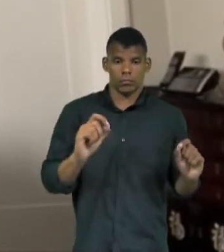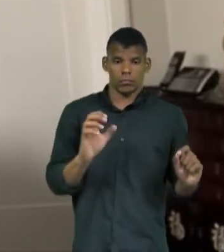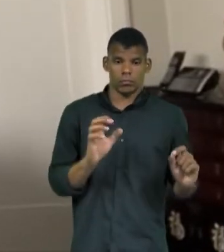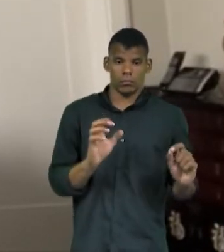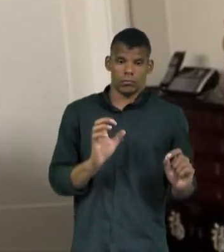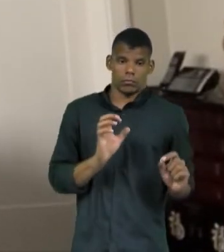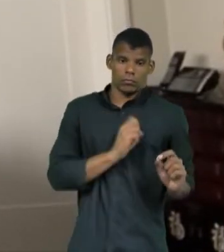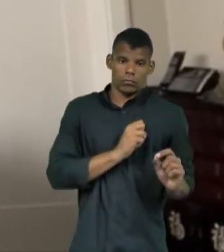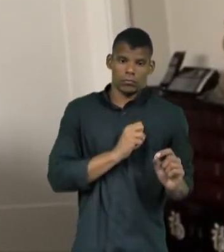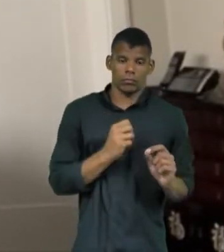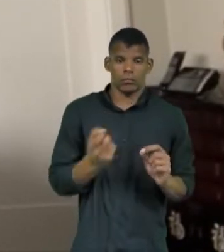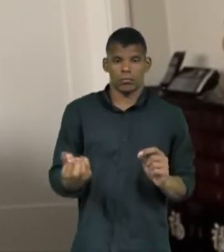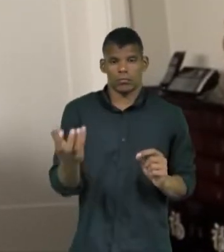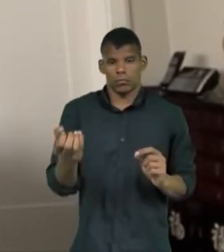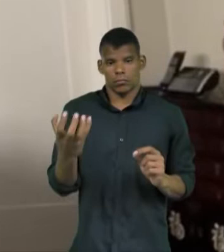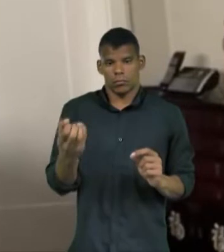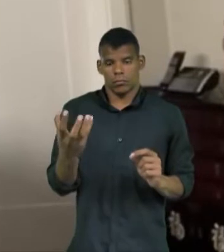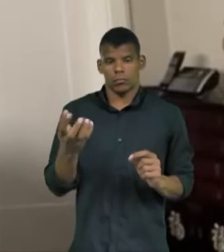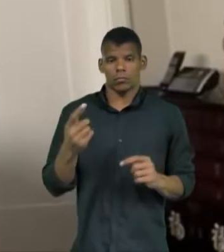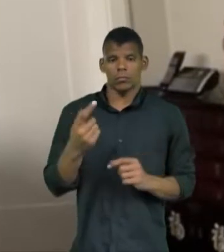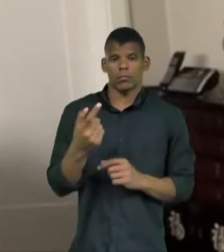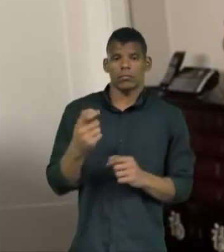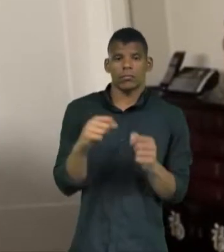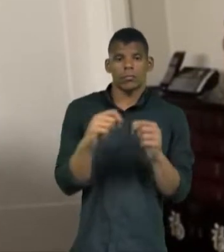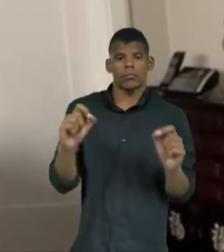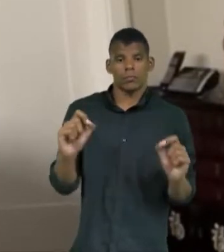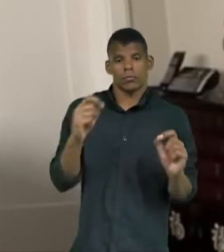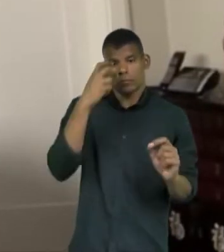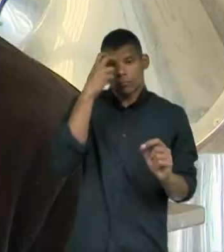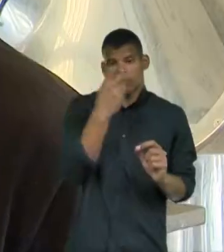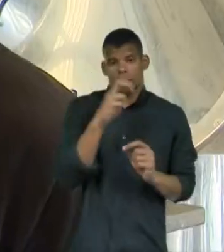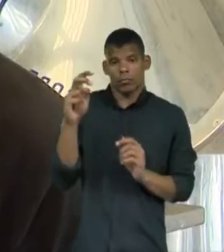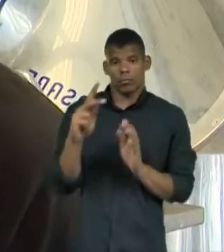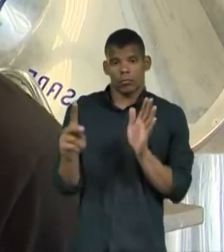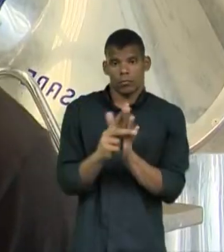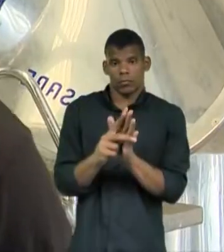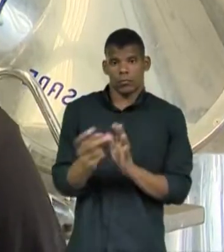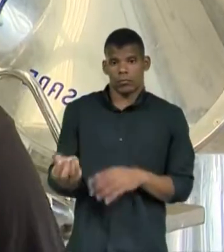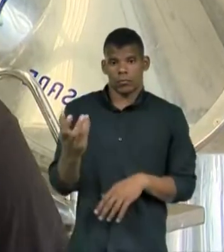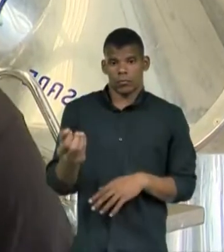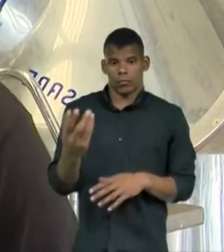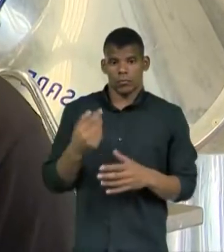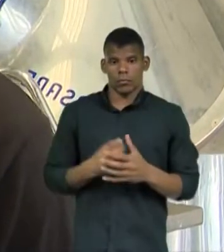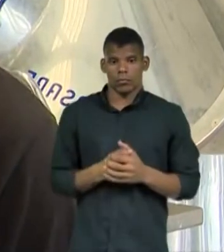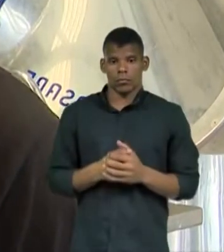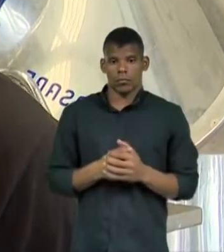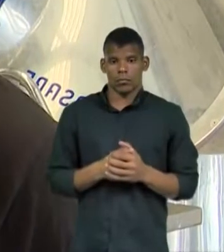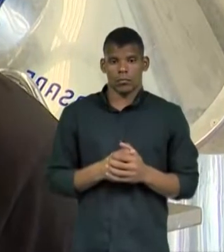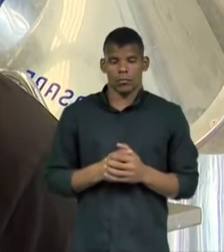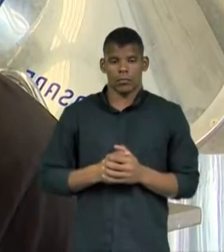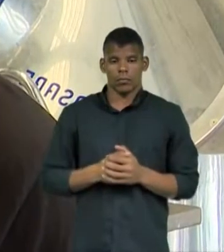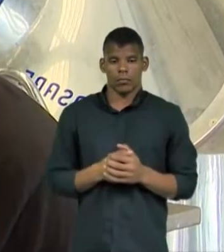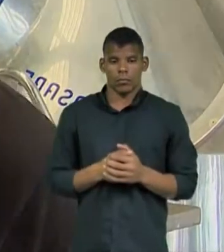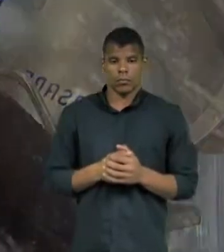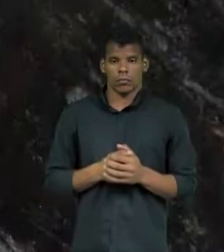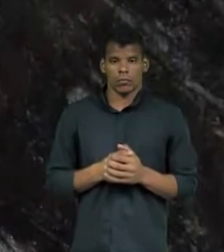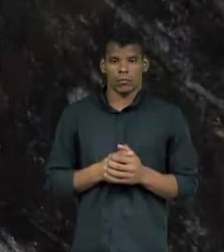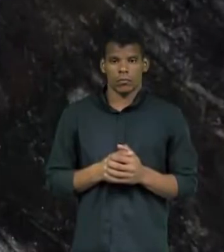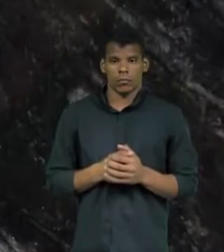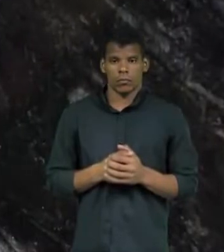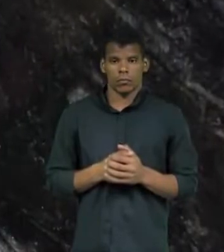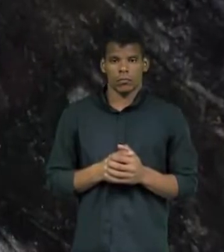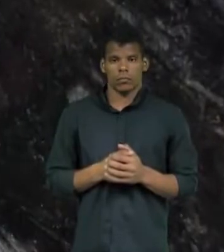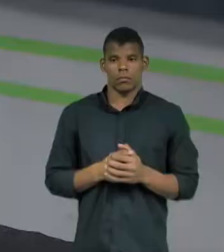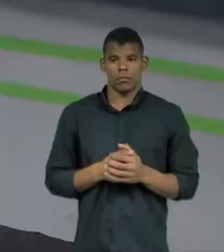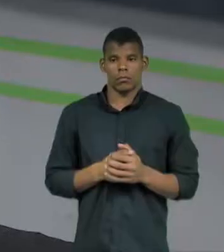pela cerveja e que fazem a cultura da cerveja. Hey guys, I'm waiting for you to come over here and try our beer.